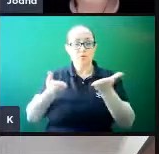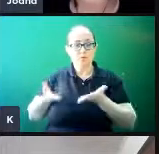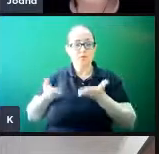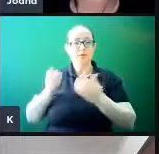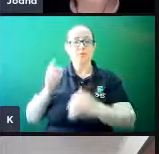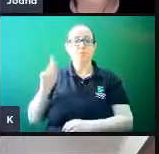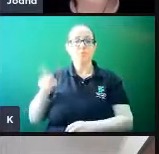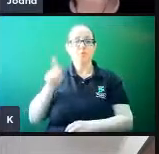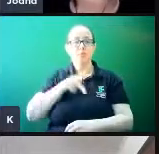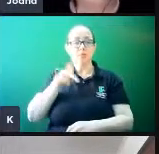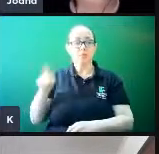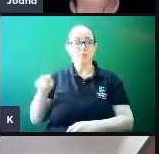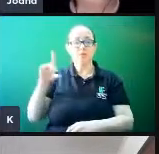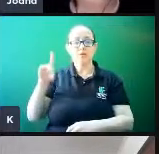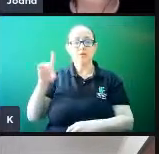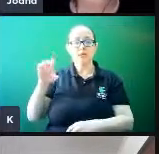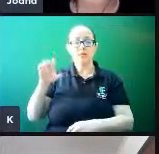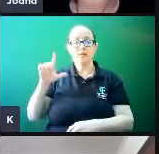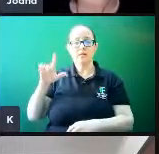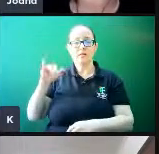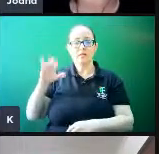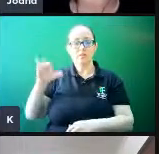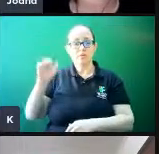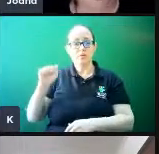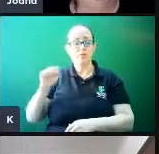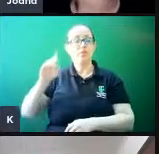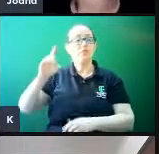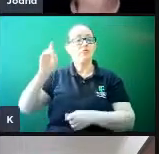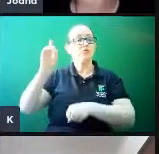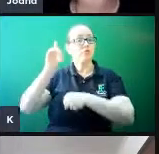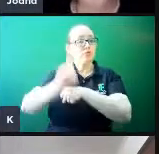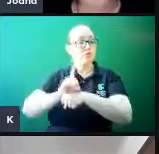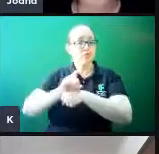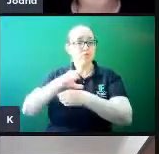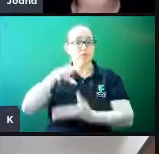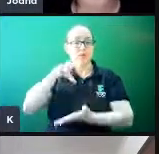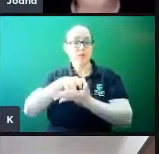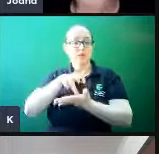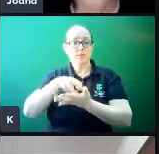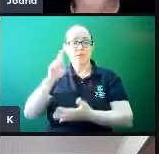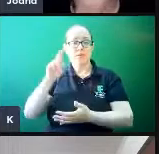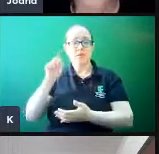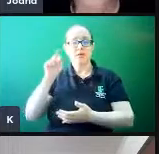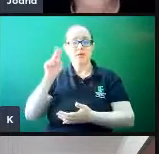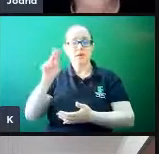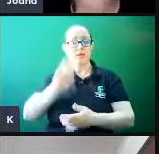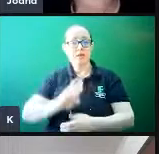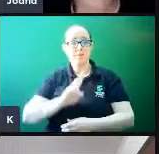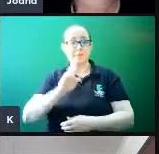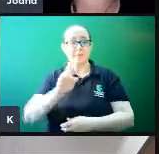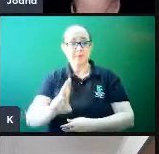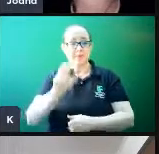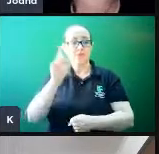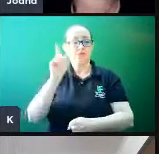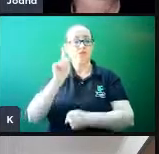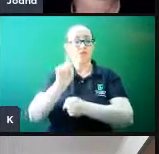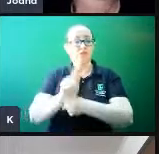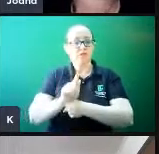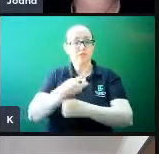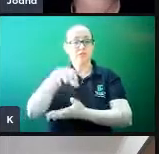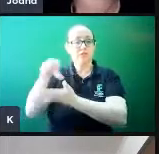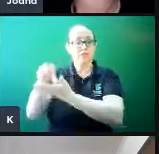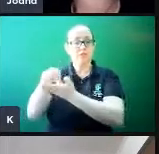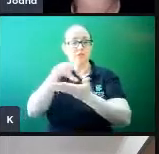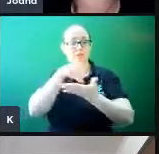professor Délcio Luiz de Marque, diretor-geral do Campus Hall, neste ato representando a gestão dos dois campos do IFSC